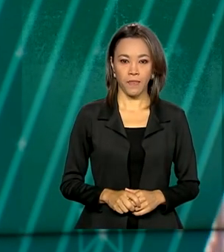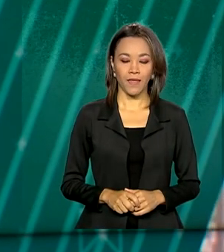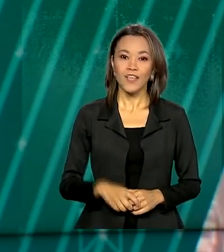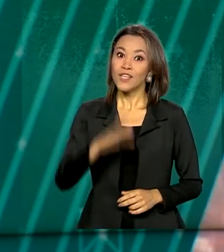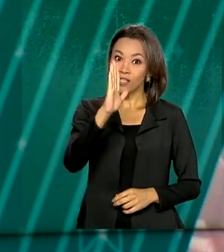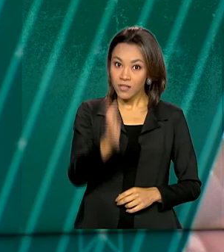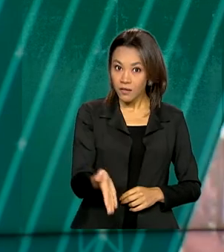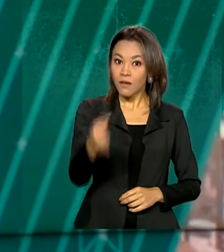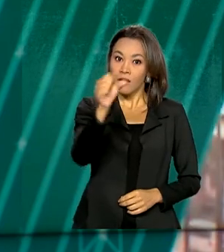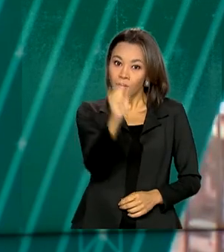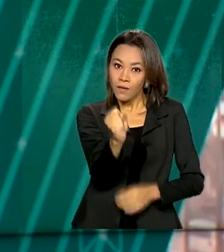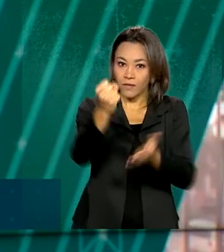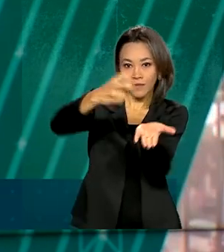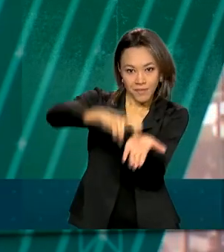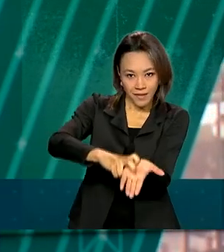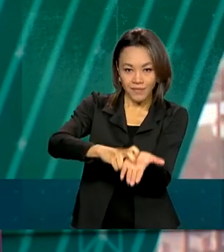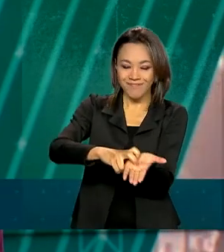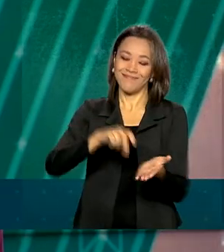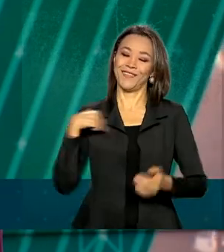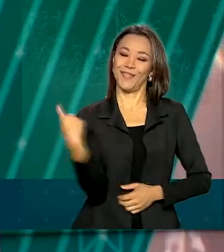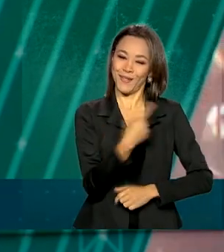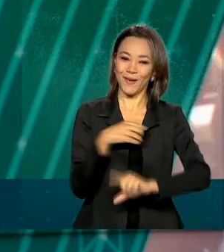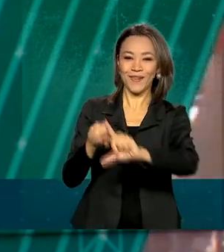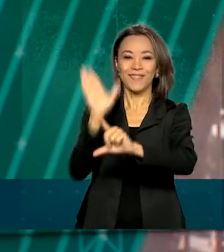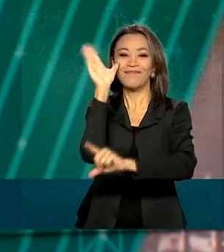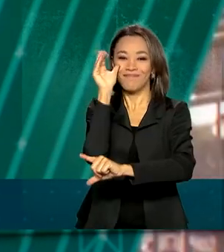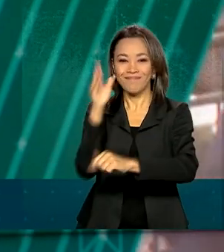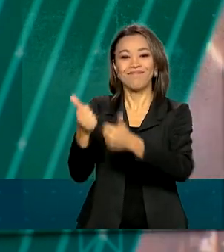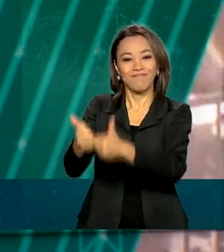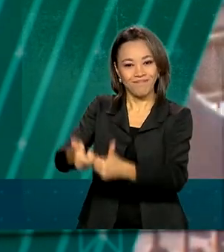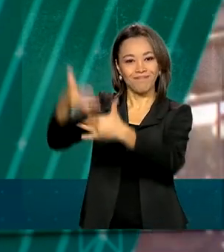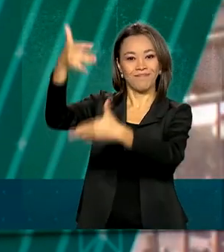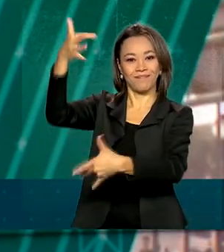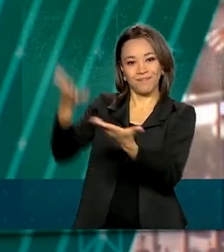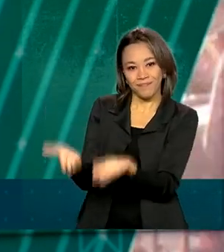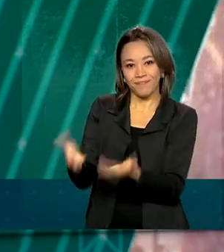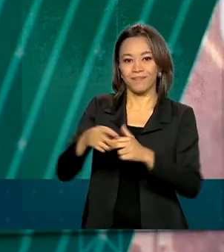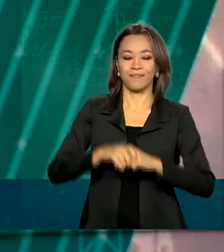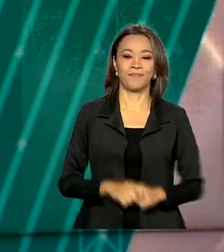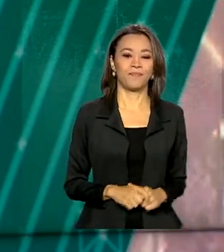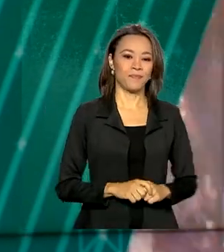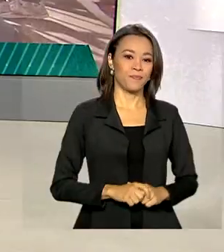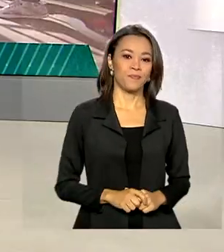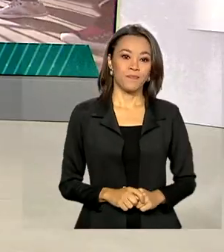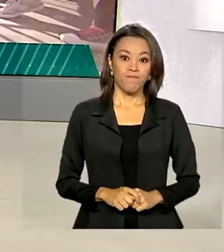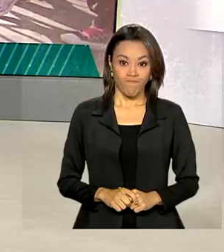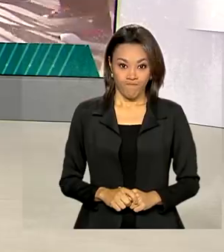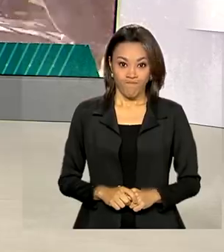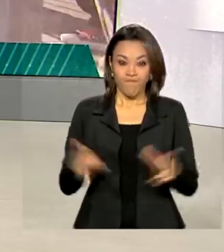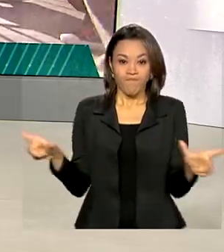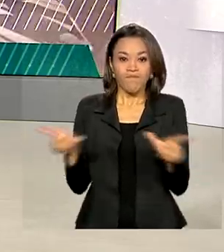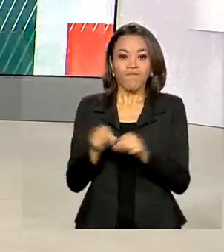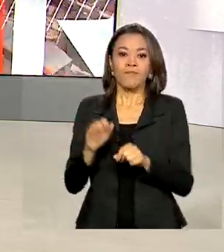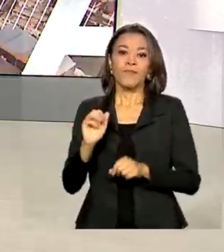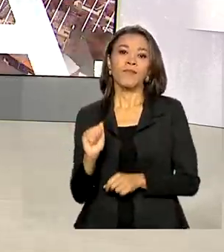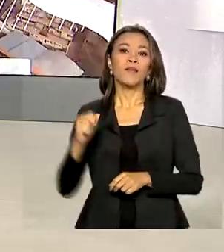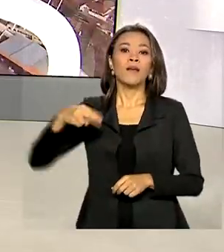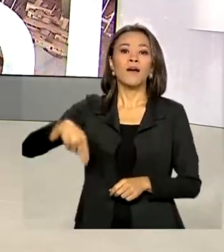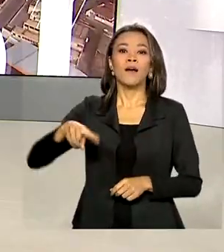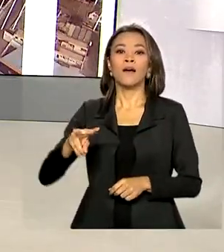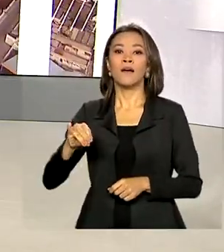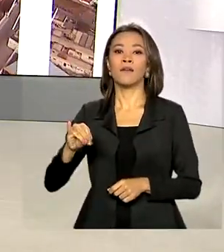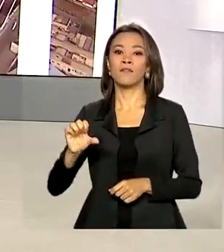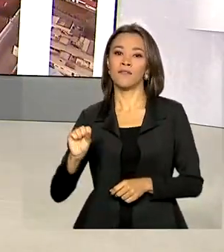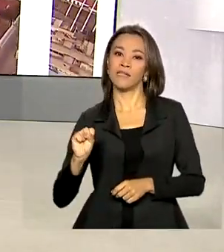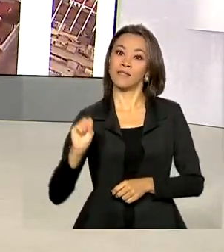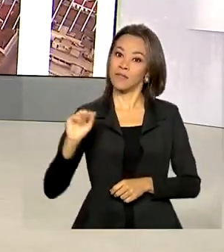São 8 horas da manhã e nós estamos ao vivo também pelas redes sociais. A Agência Nacional de Vigilância